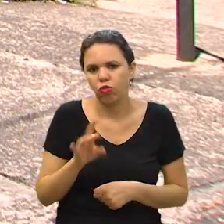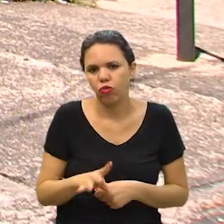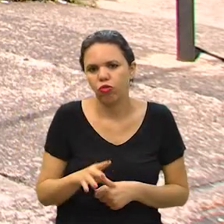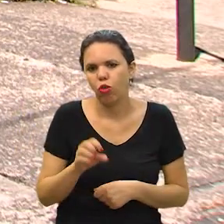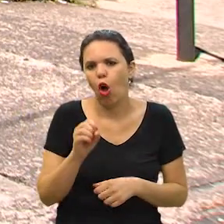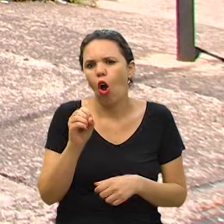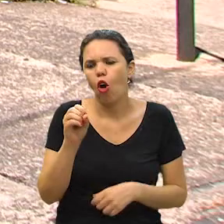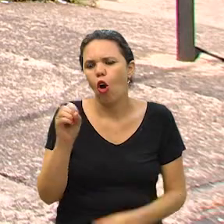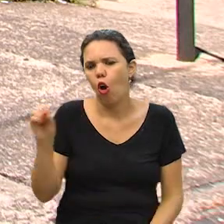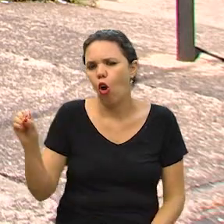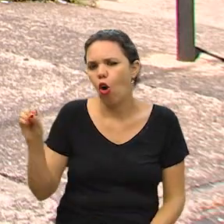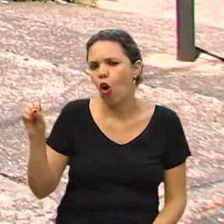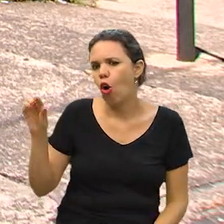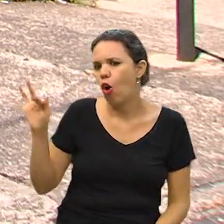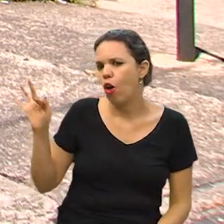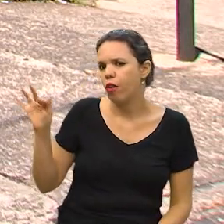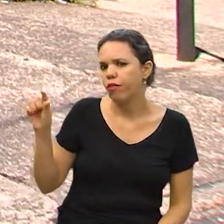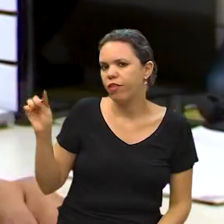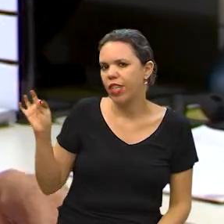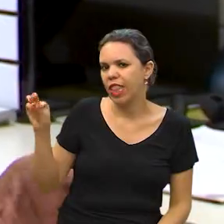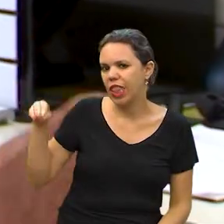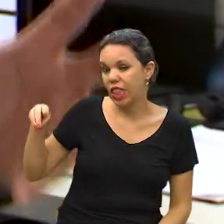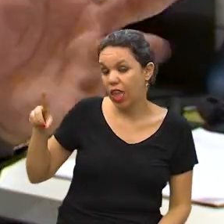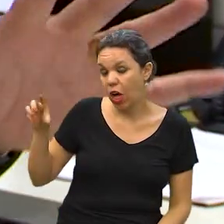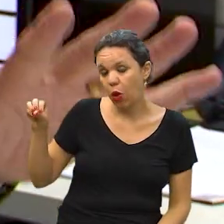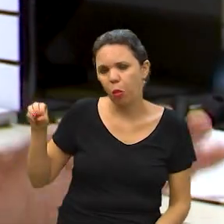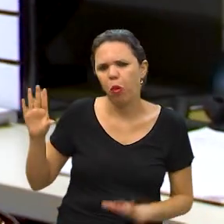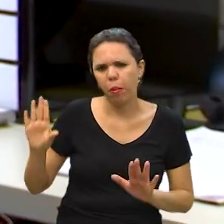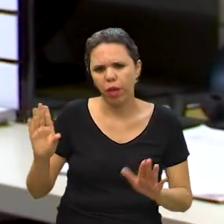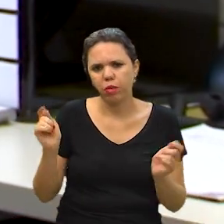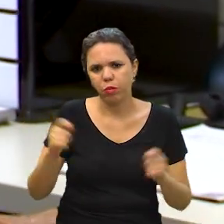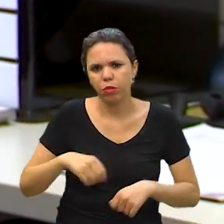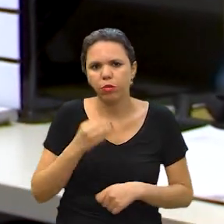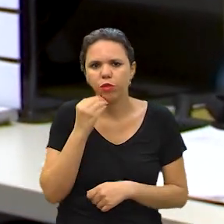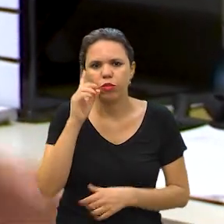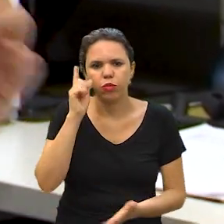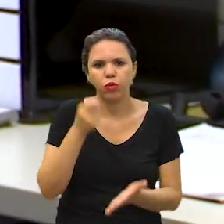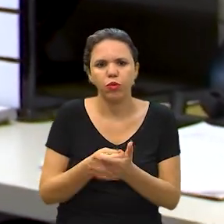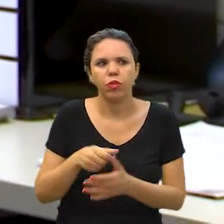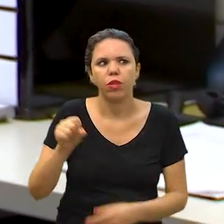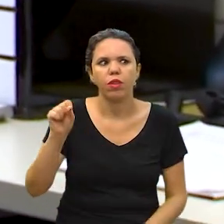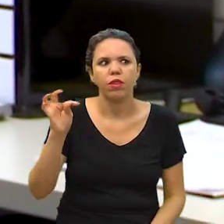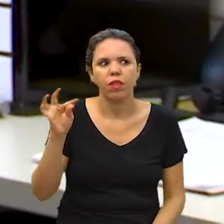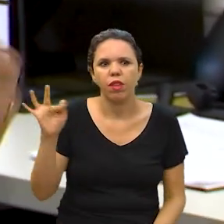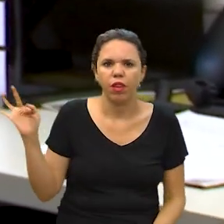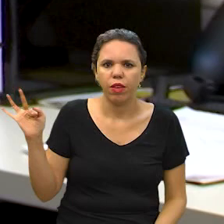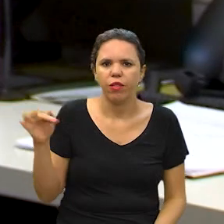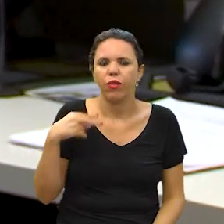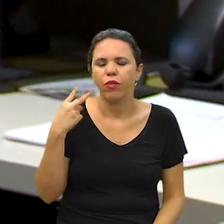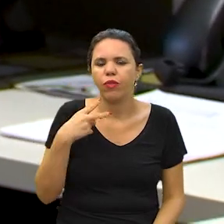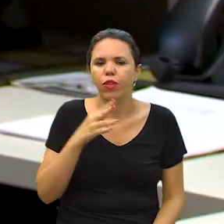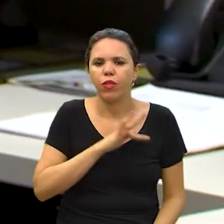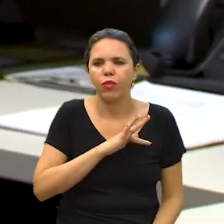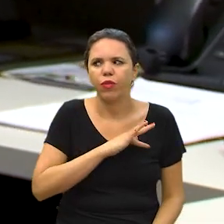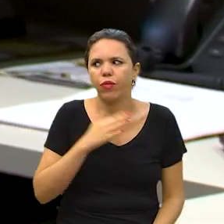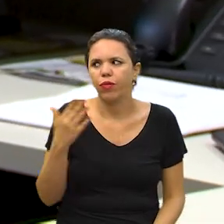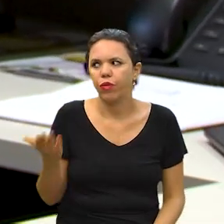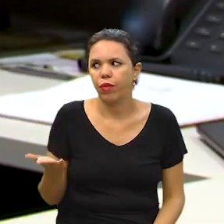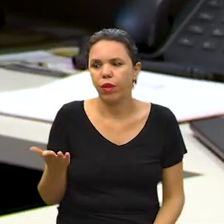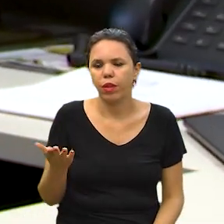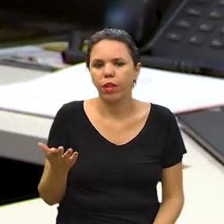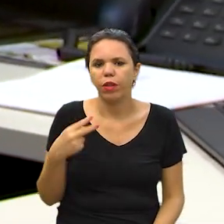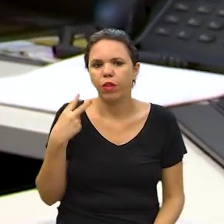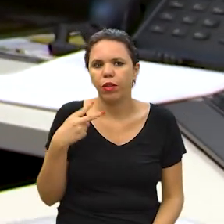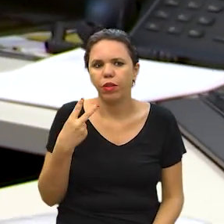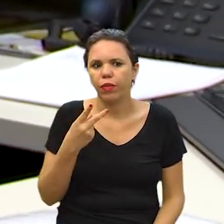passar apenas por um oftalmologista. Essa é uma possibilidade real com a última decisão do STF, diz o vereador